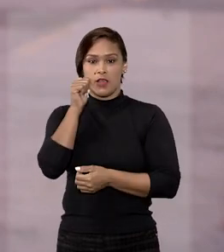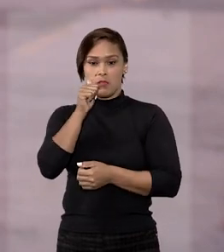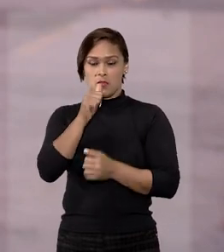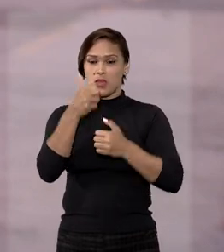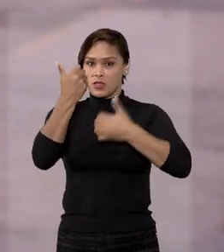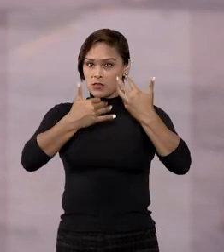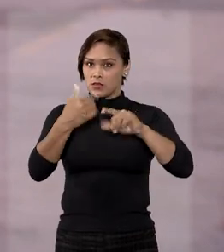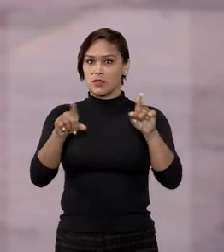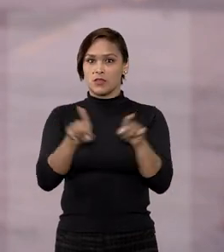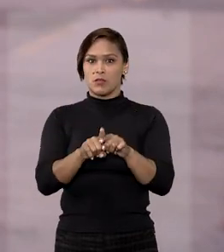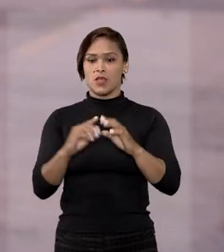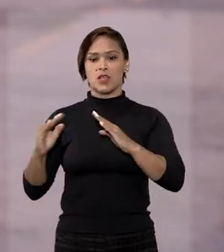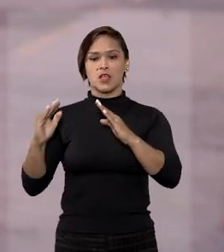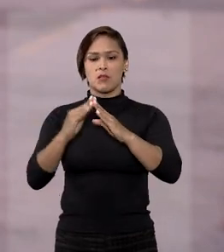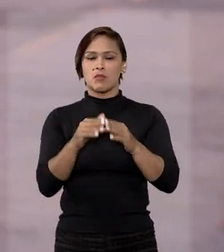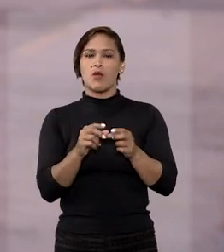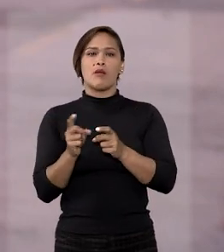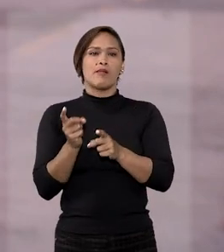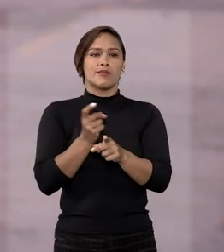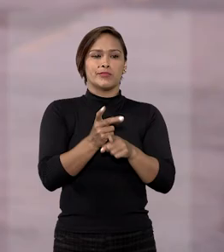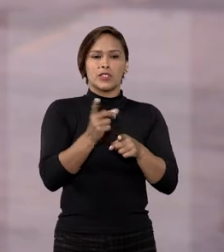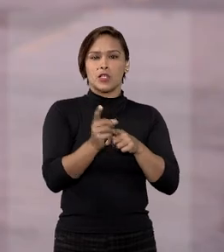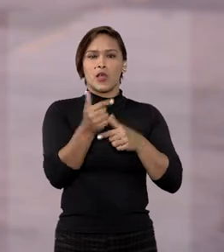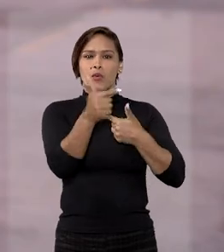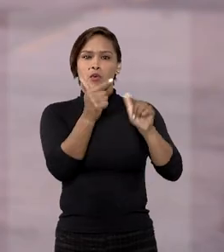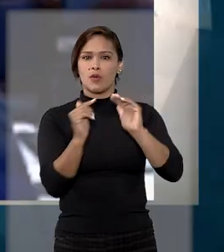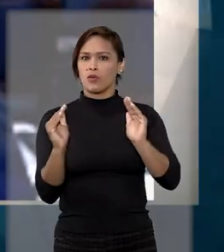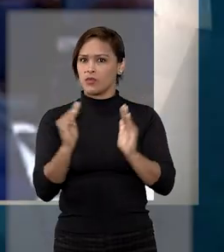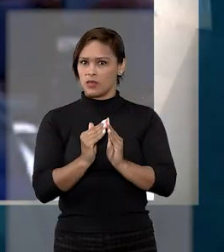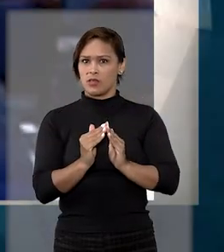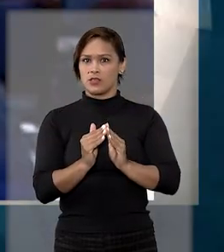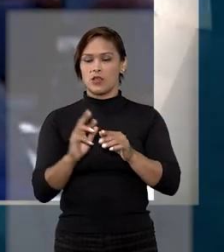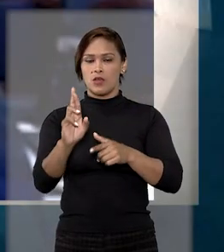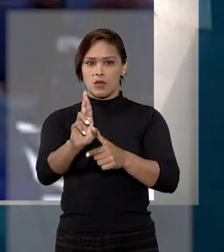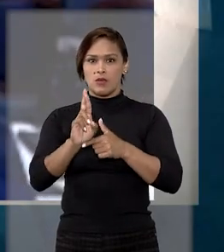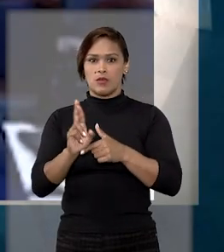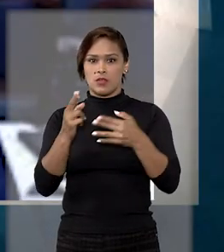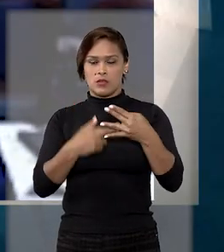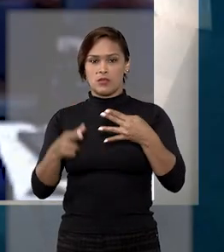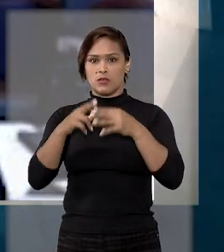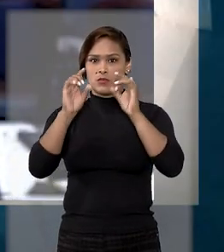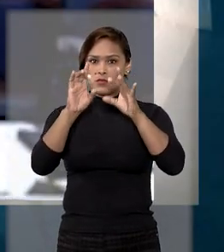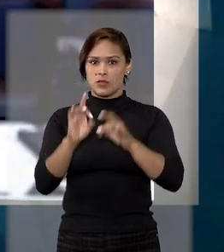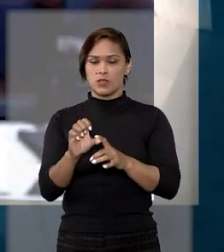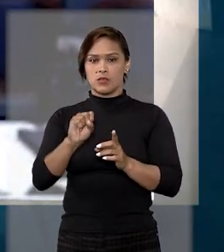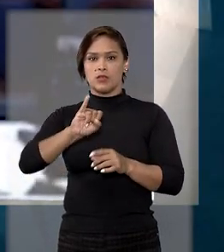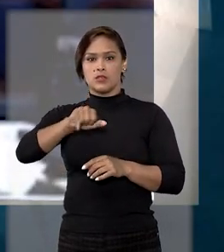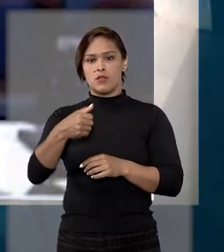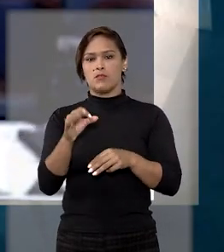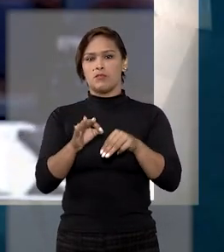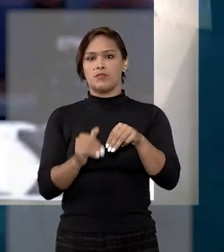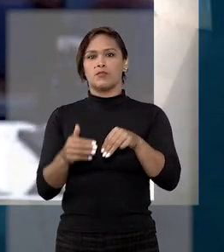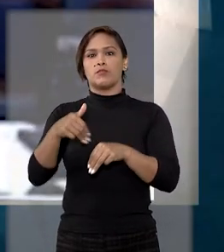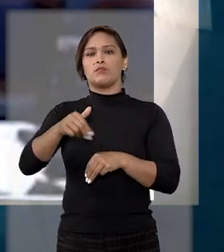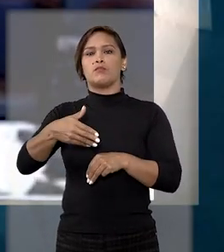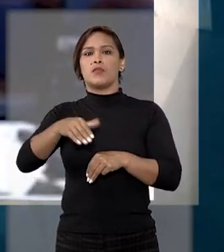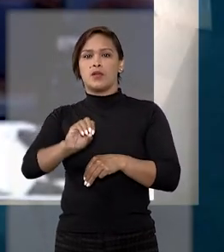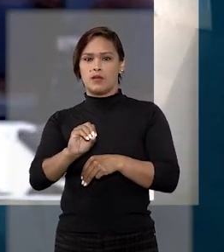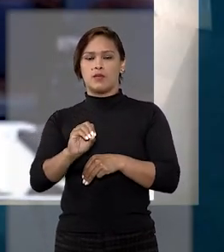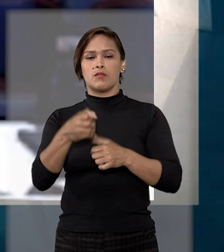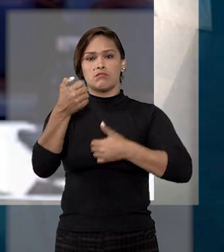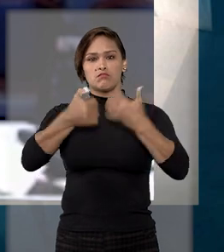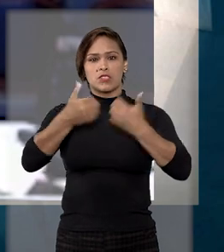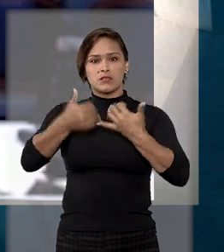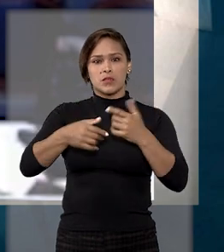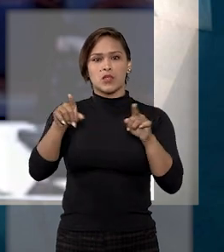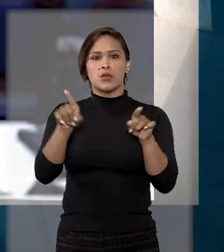acrescentou ainda que mora de aluguel em outro imóvel. O relator do Recurso Especial no STJ, ministro Marco Aurélio Belize,